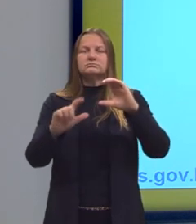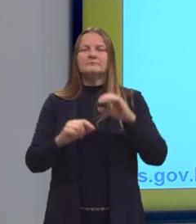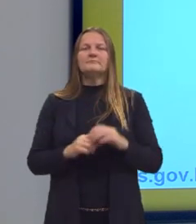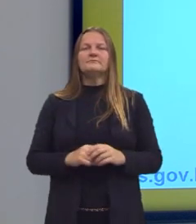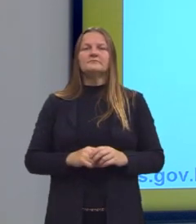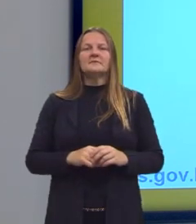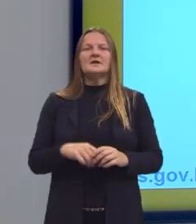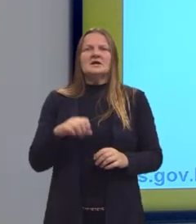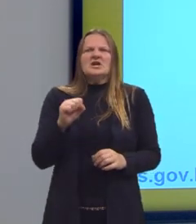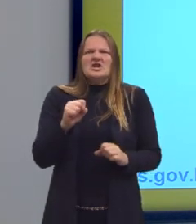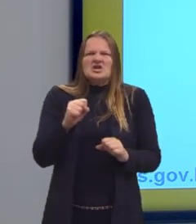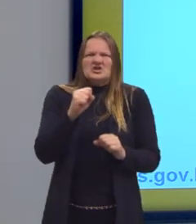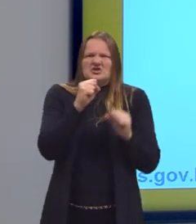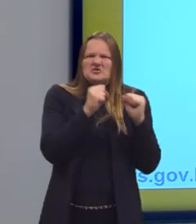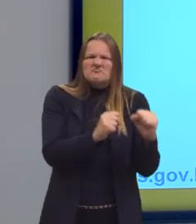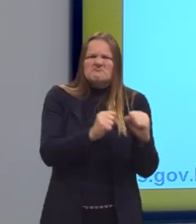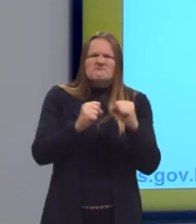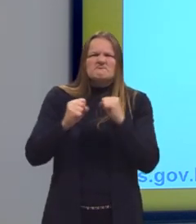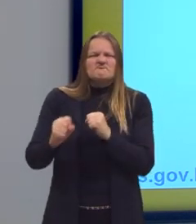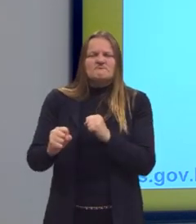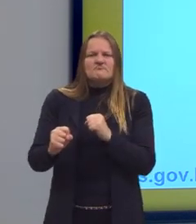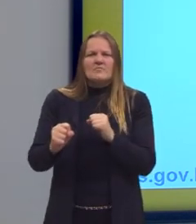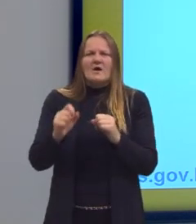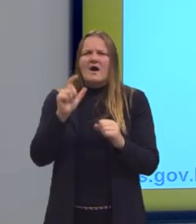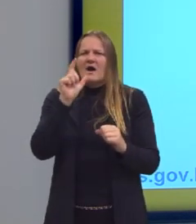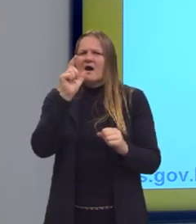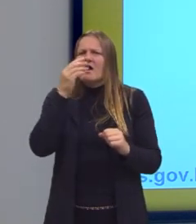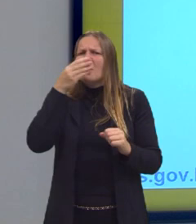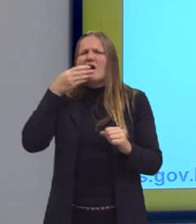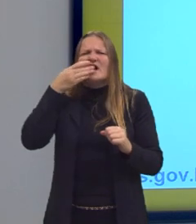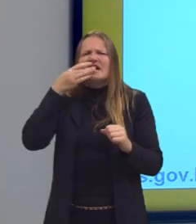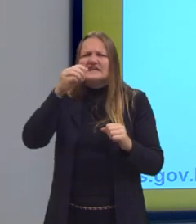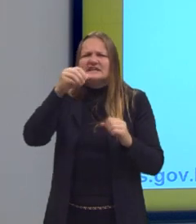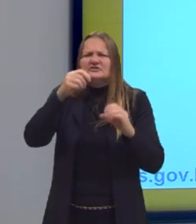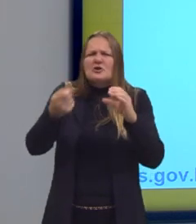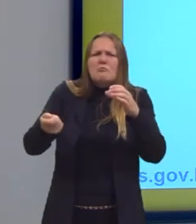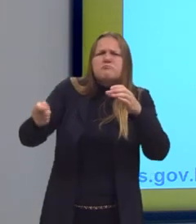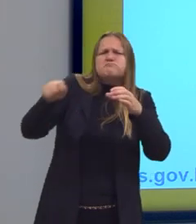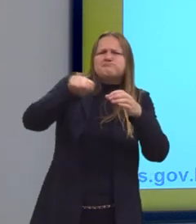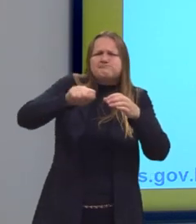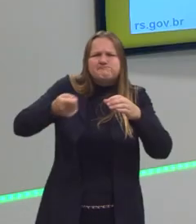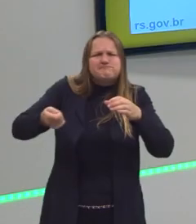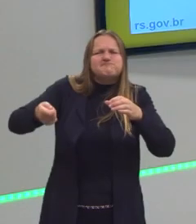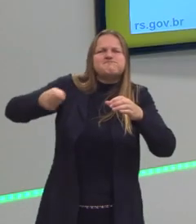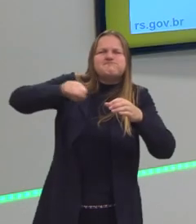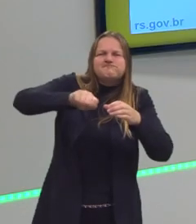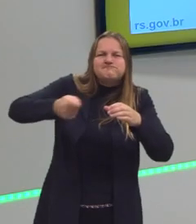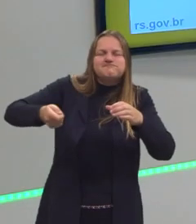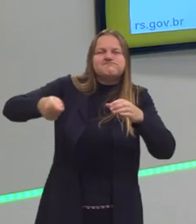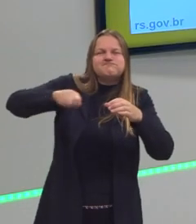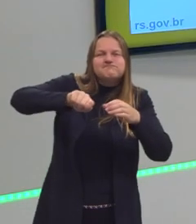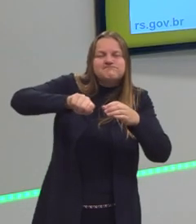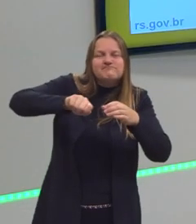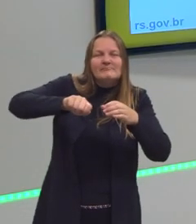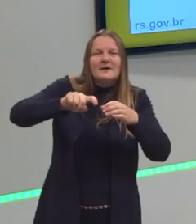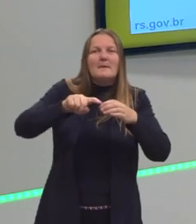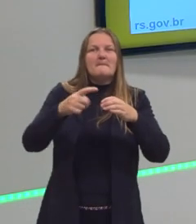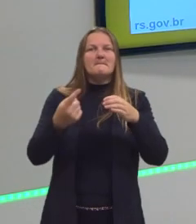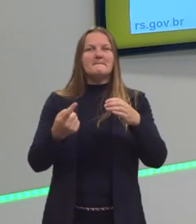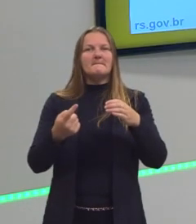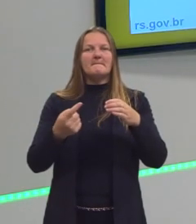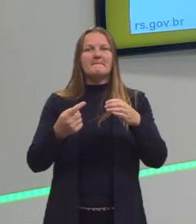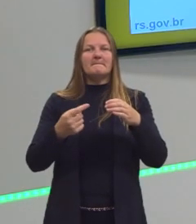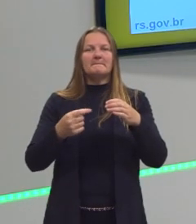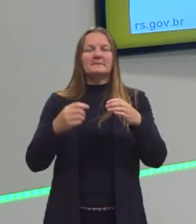E a super saturada é quando eu coloco mais soluto do que o solvente pode dissolver, mas adiciono, por